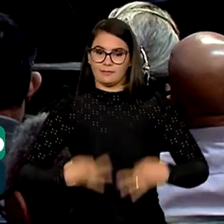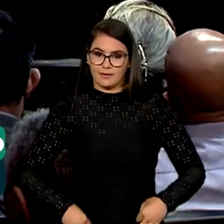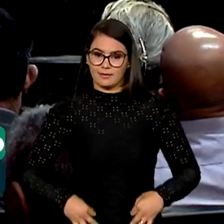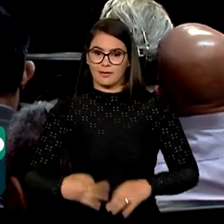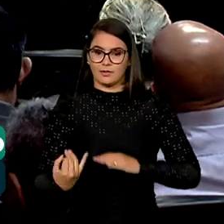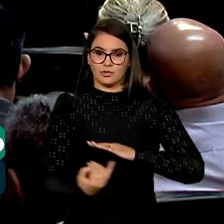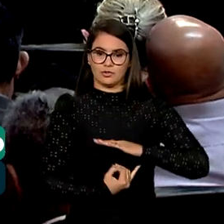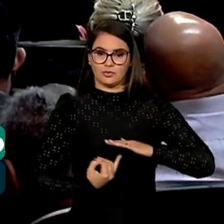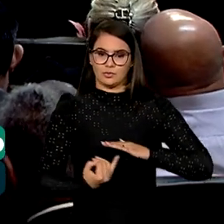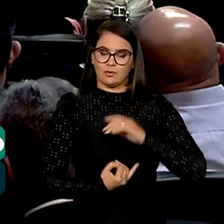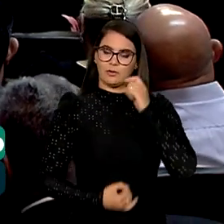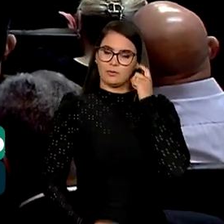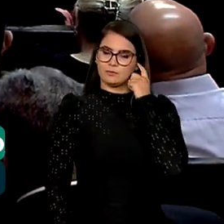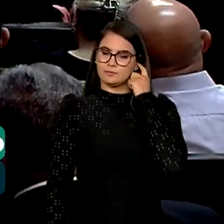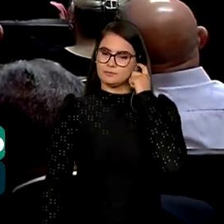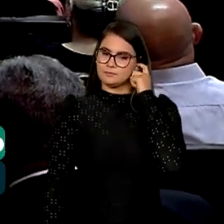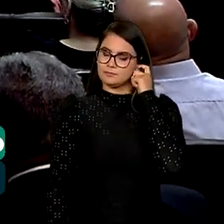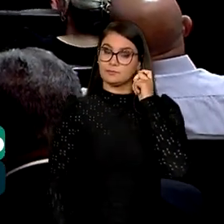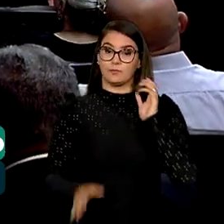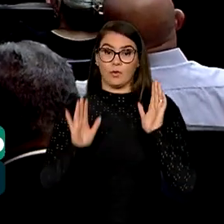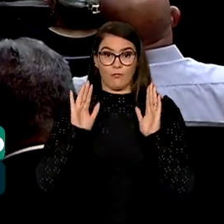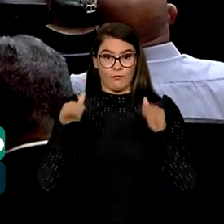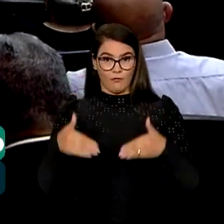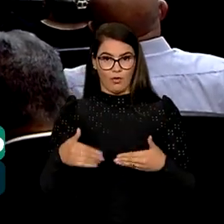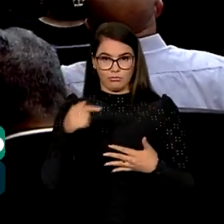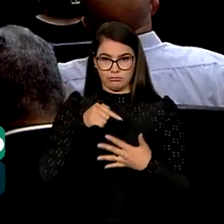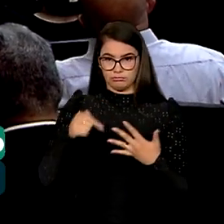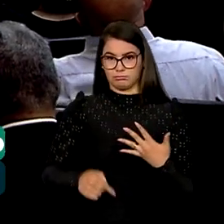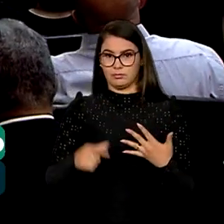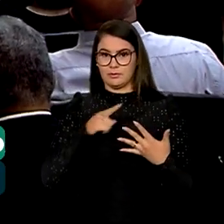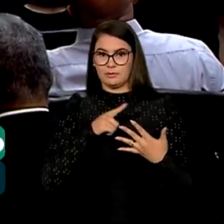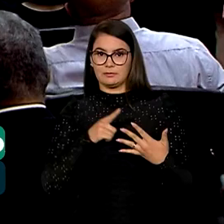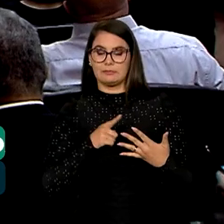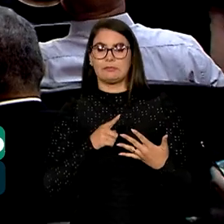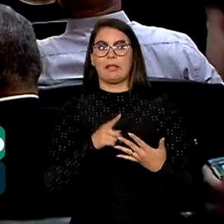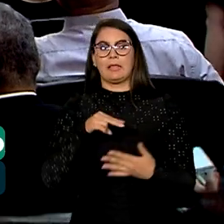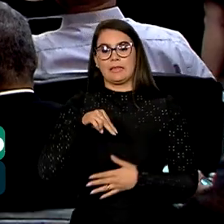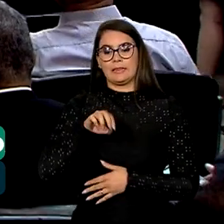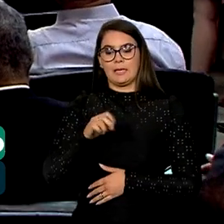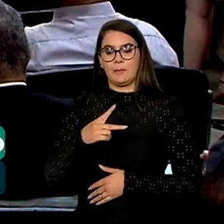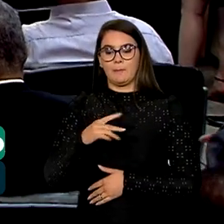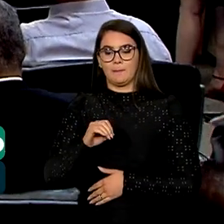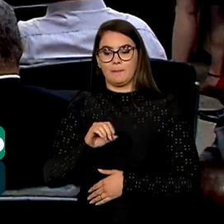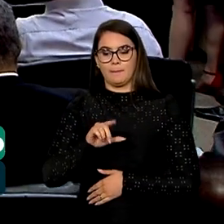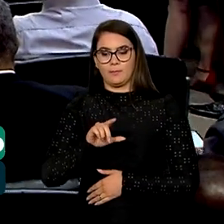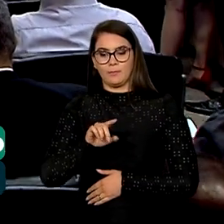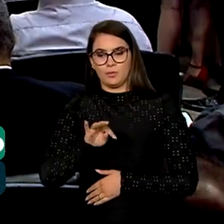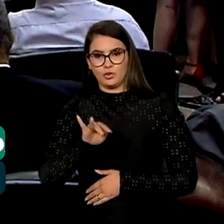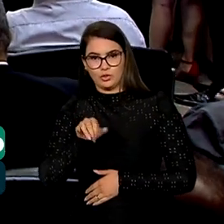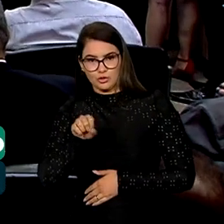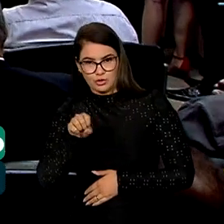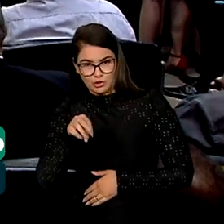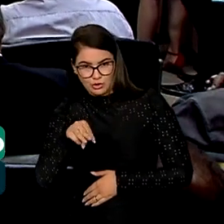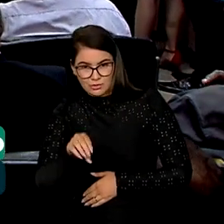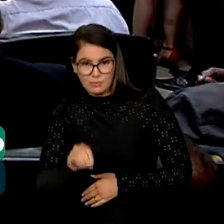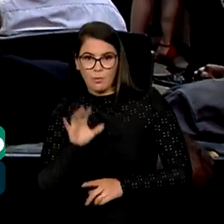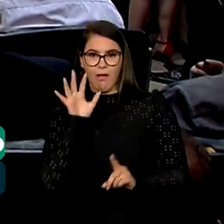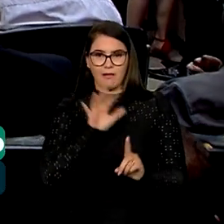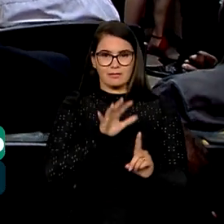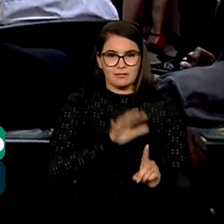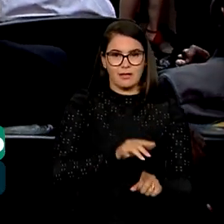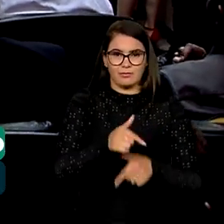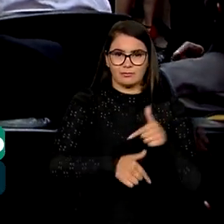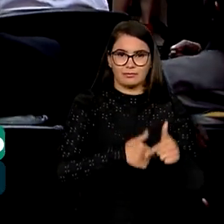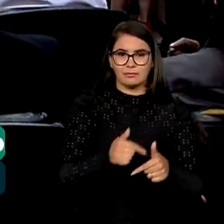institucional. Entre os focos estão a prevenção ao nepotismo e ao assédio no trabalho, o tratamento de